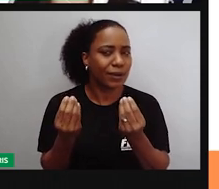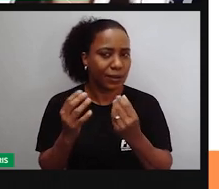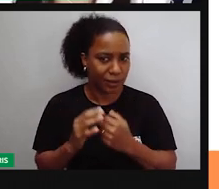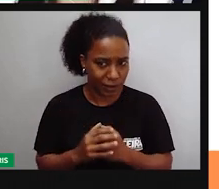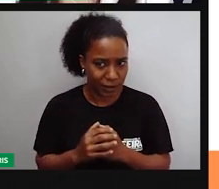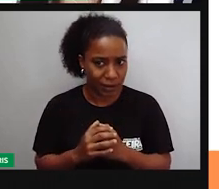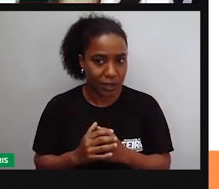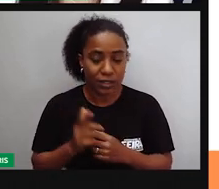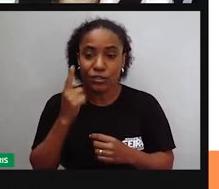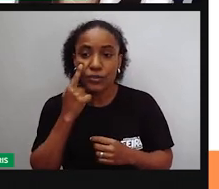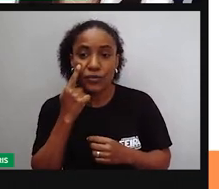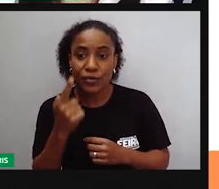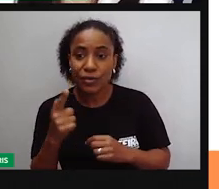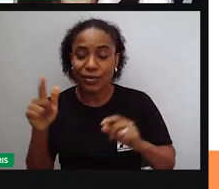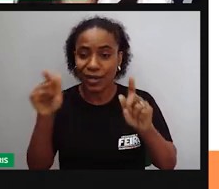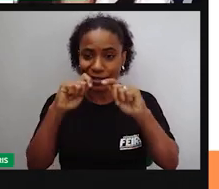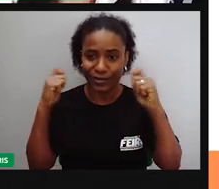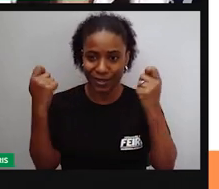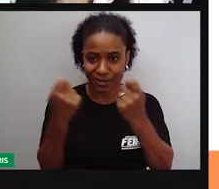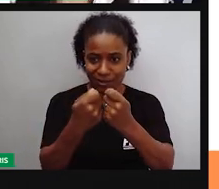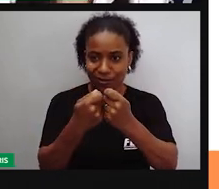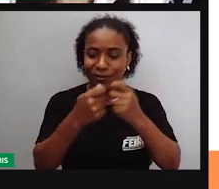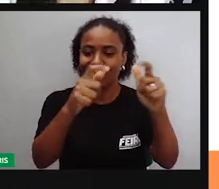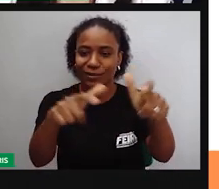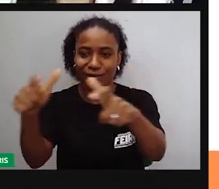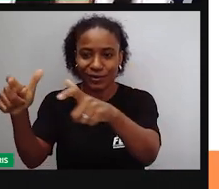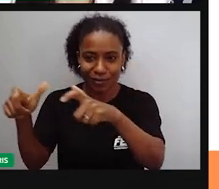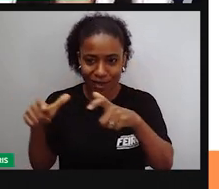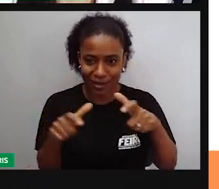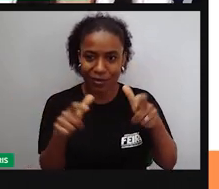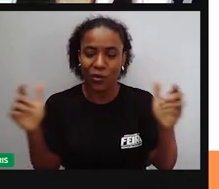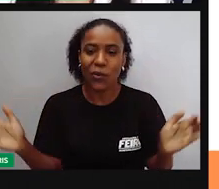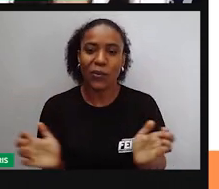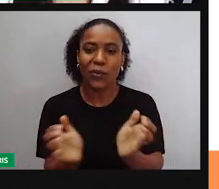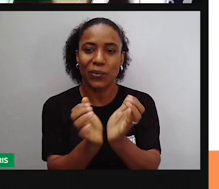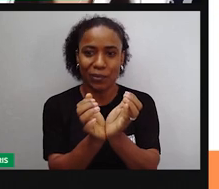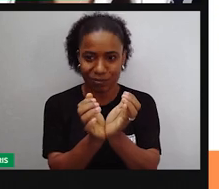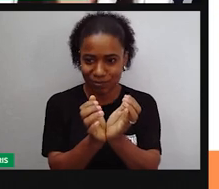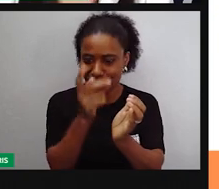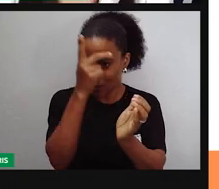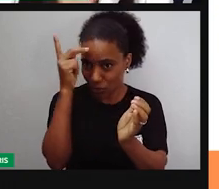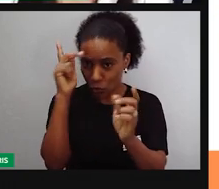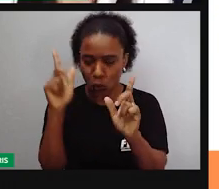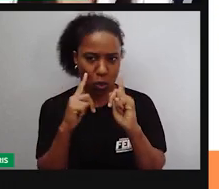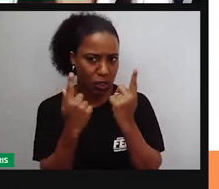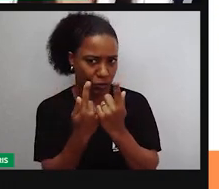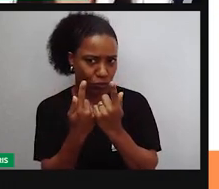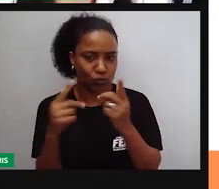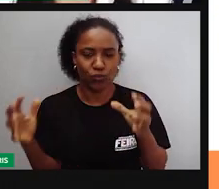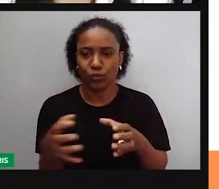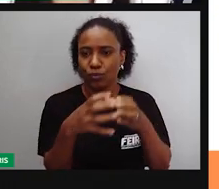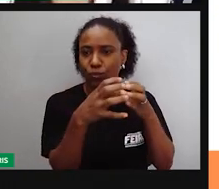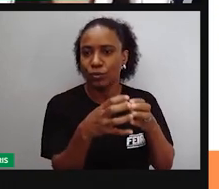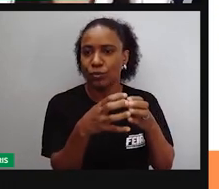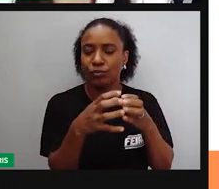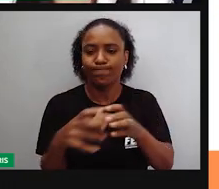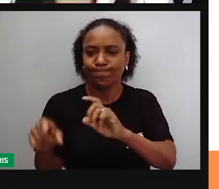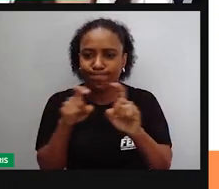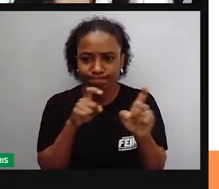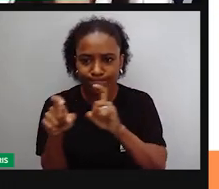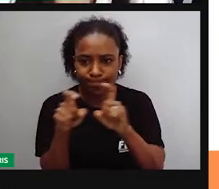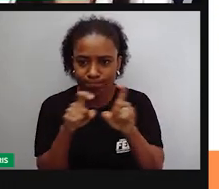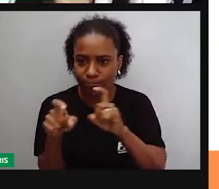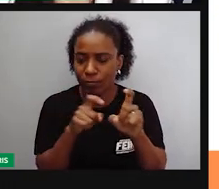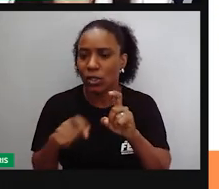de bairro é um grupo de pessoas que moram num bairro e se juntam na intenção de melhorar aí, né? A vida das pessoas que moram